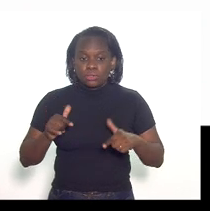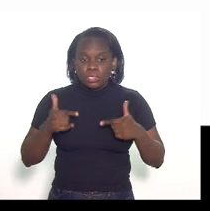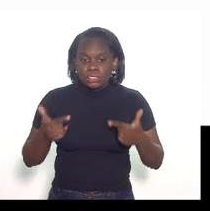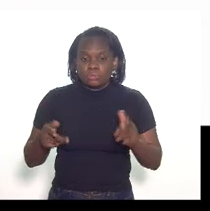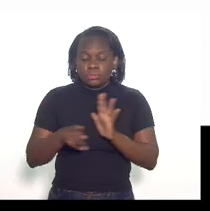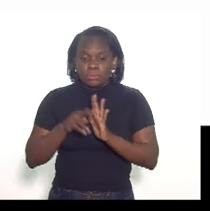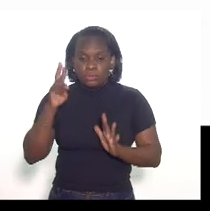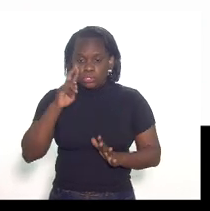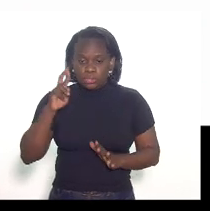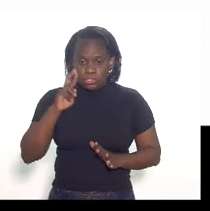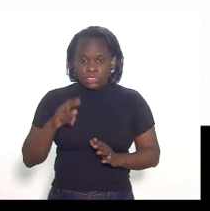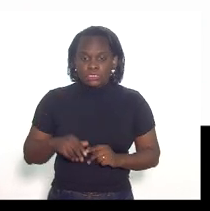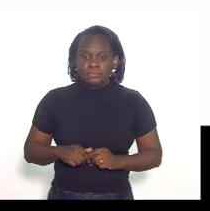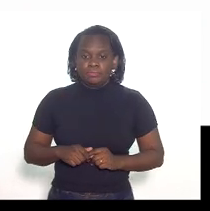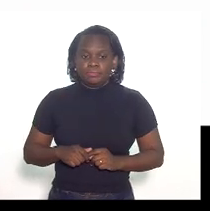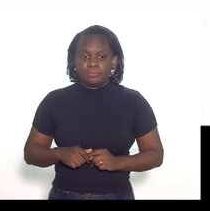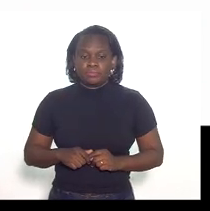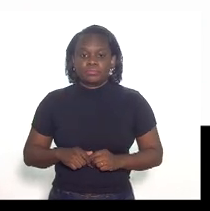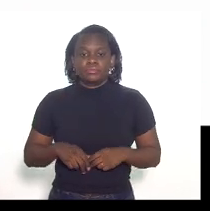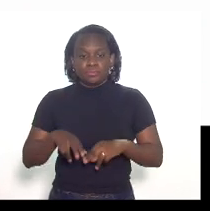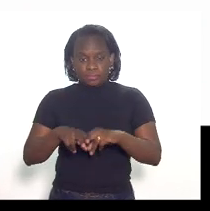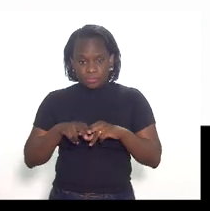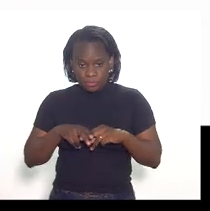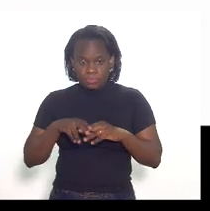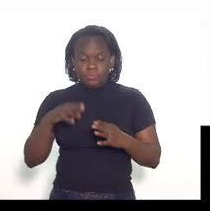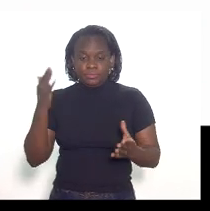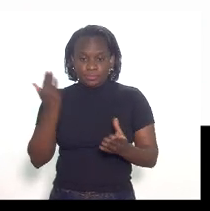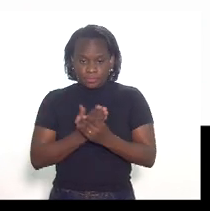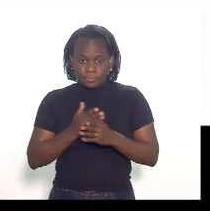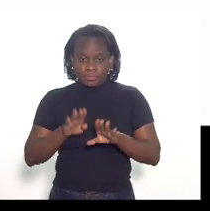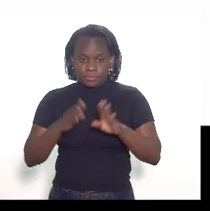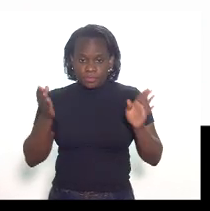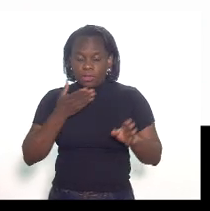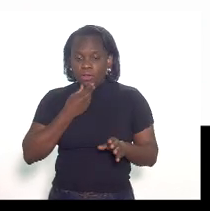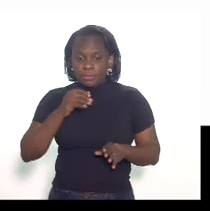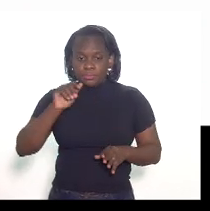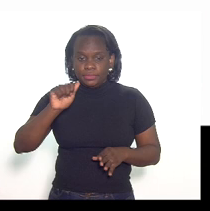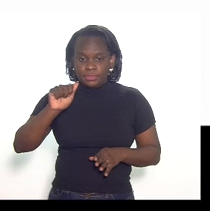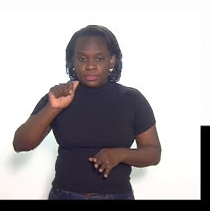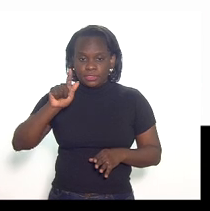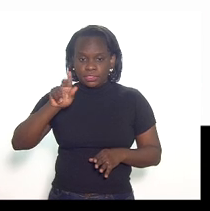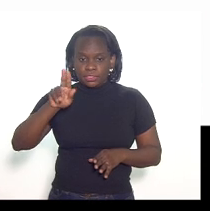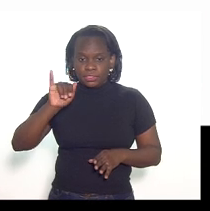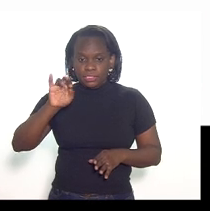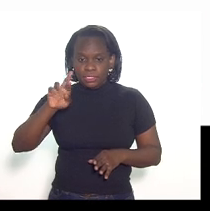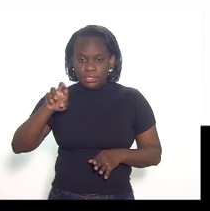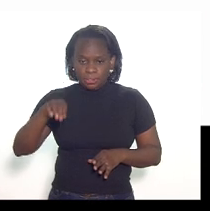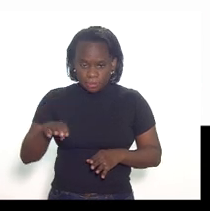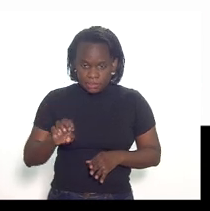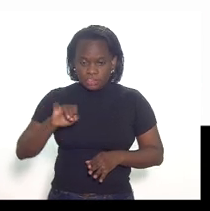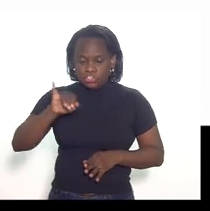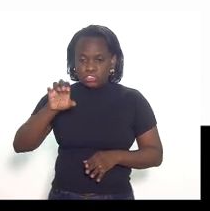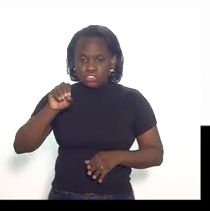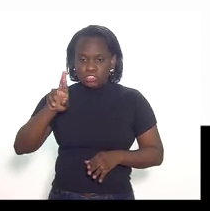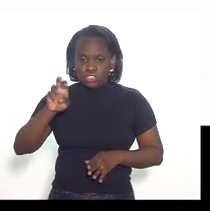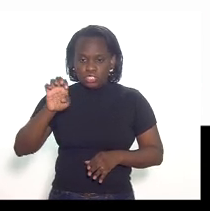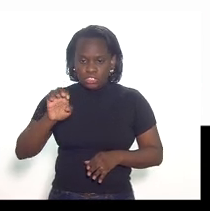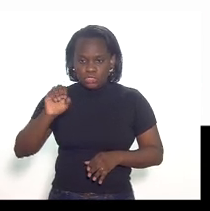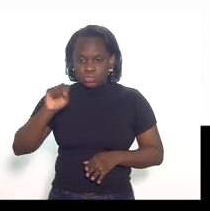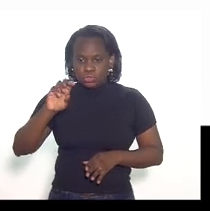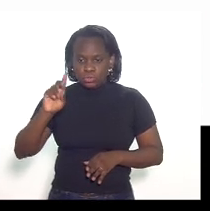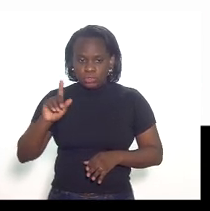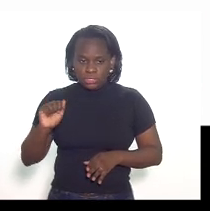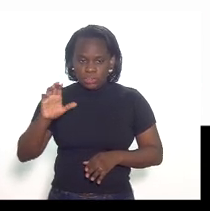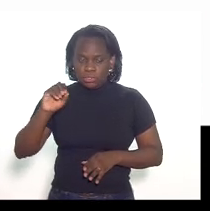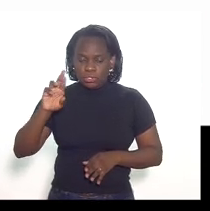procuradoria em razão de um processo aberto pelo auditor Guilherme Jorge de Souza Correia e aqui eu faço um parêntese presidente